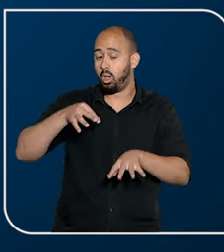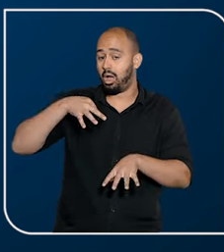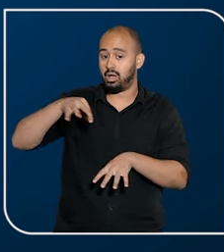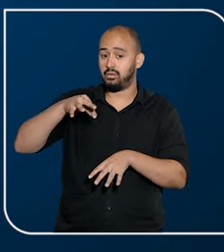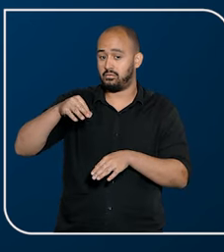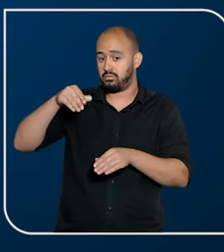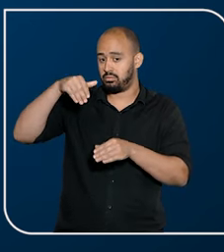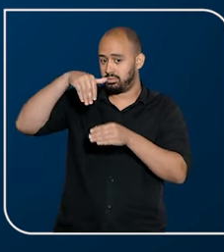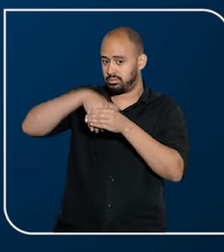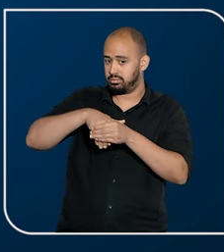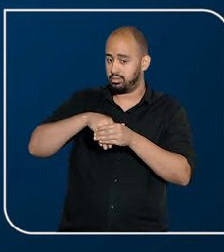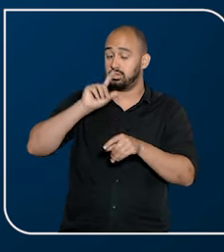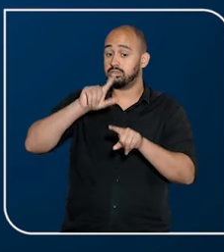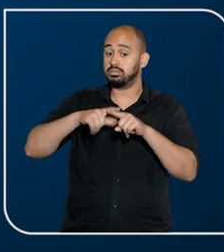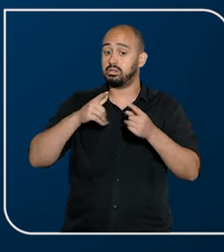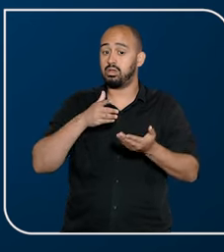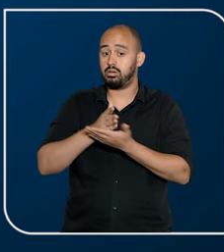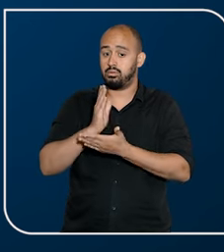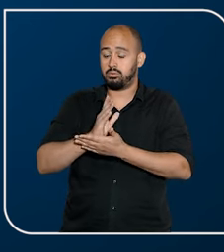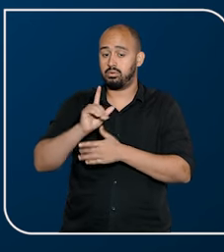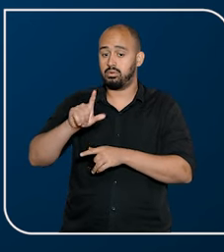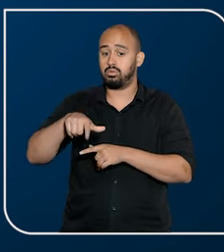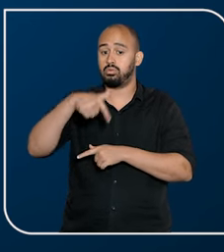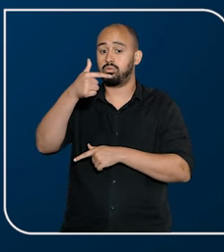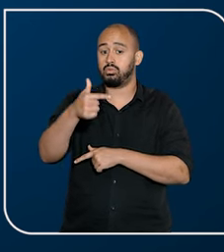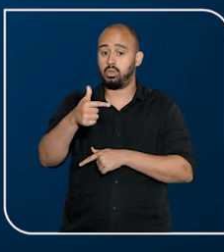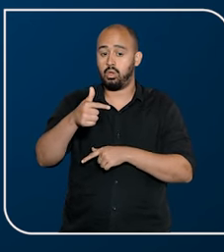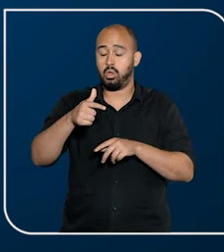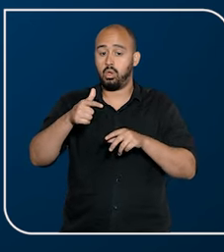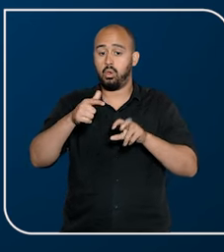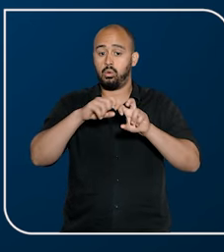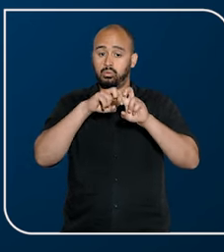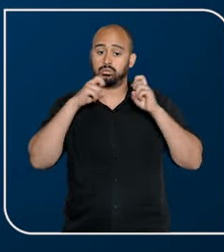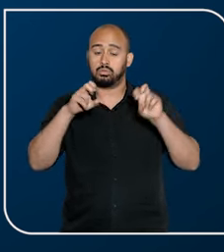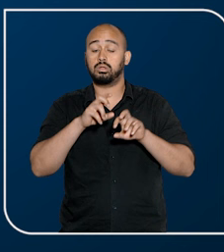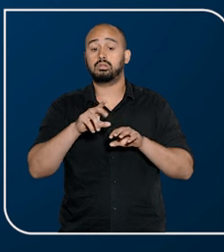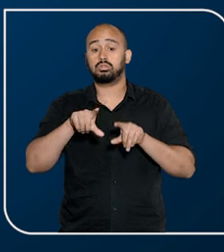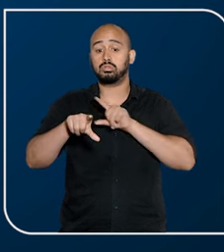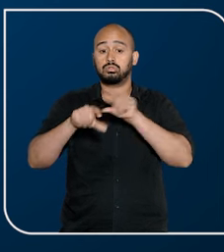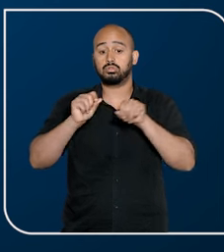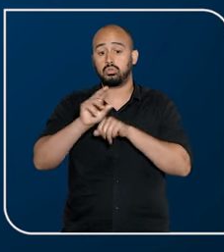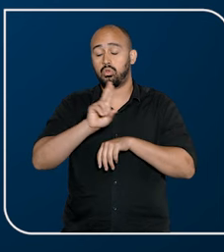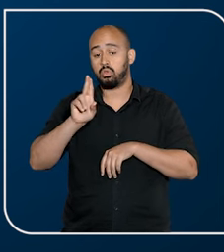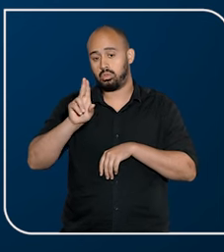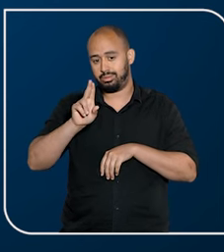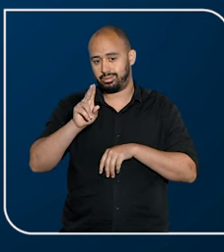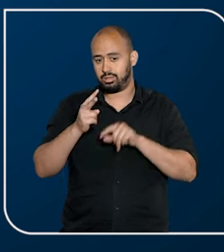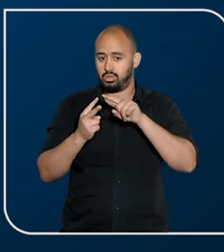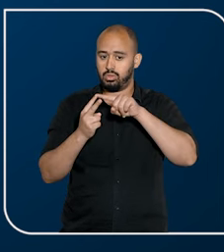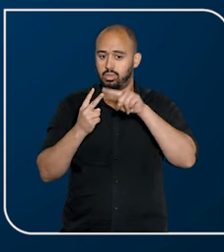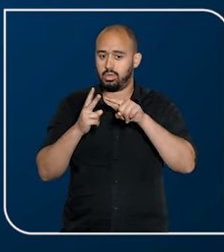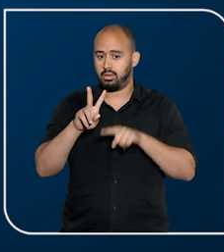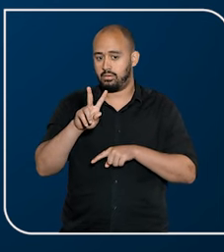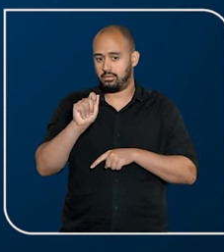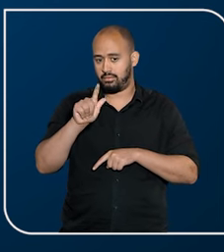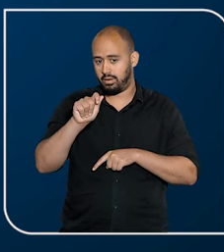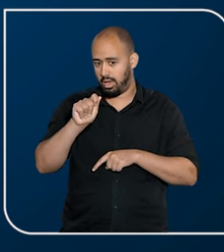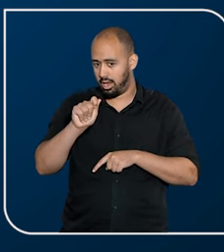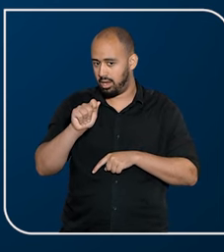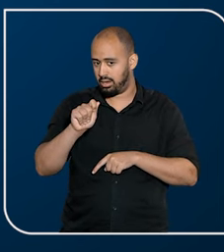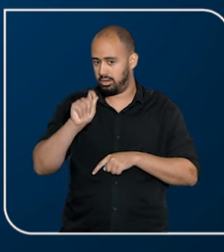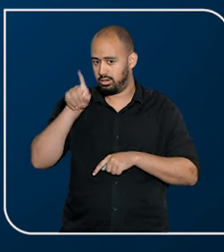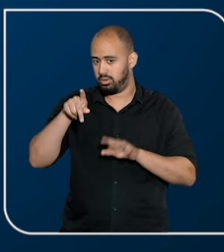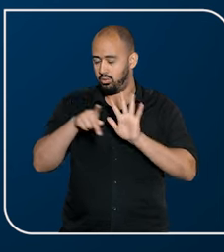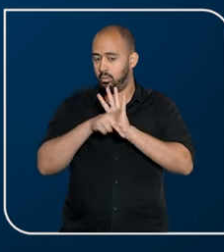votação por cédulas e já vai passar a ser utilizado a partir da próxima sessão, destinada a escolher os nomes que vão concorrer às duas